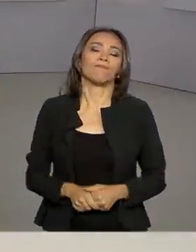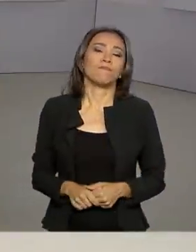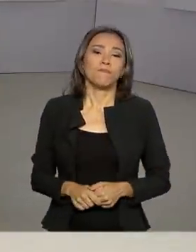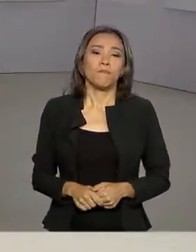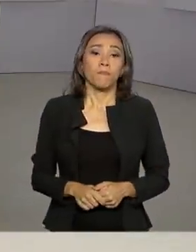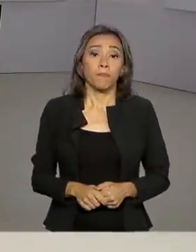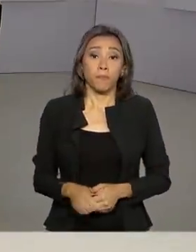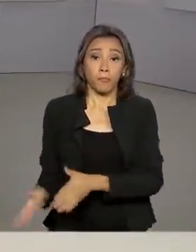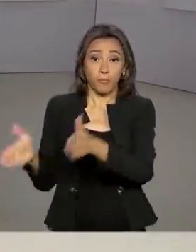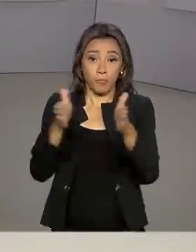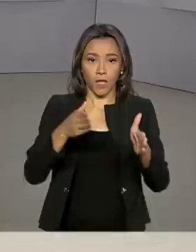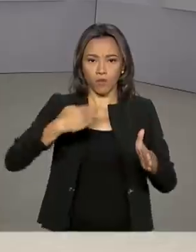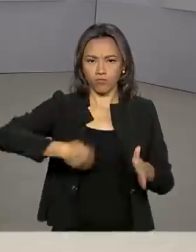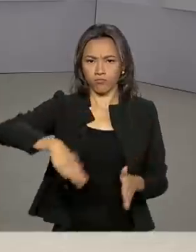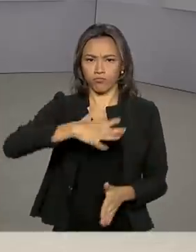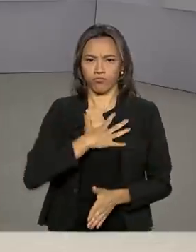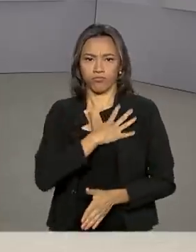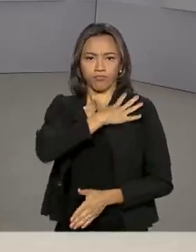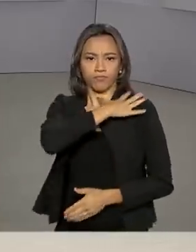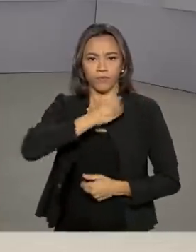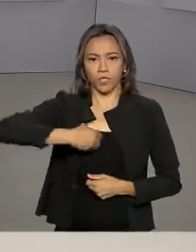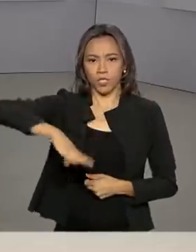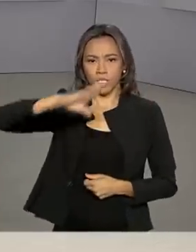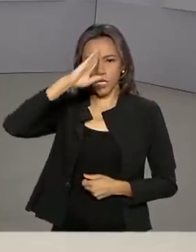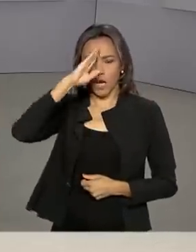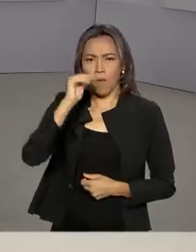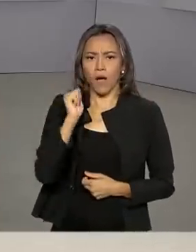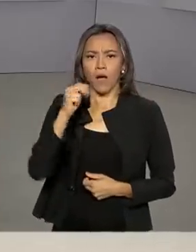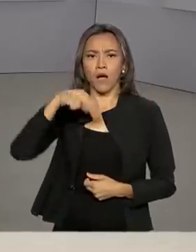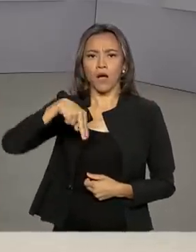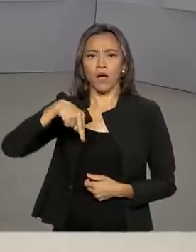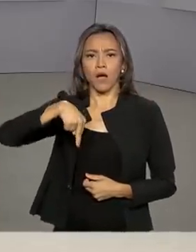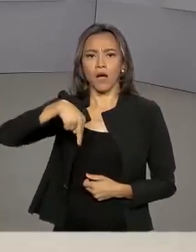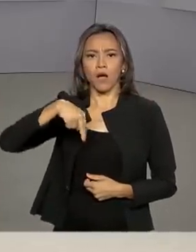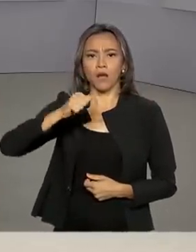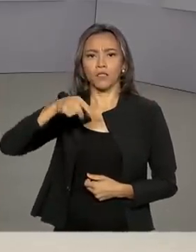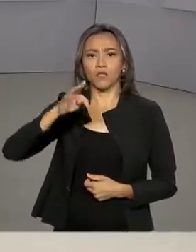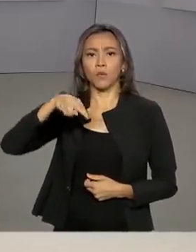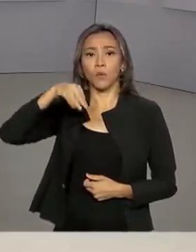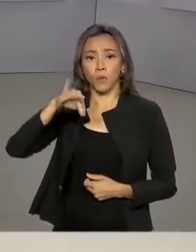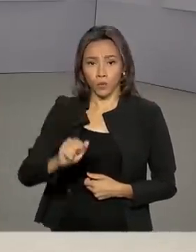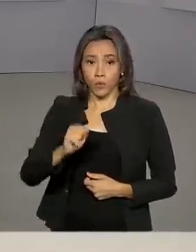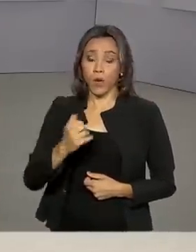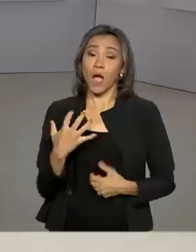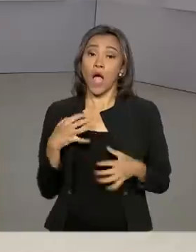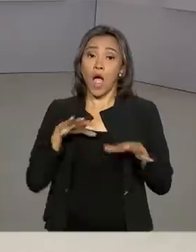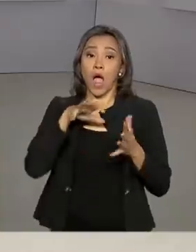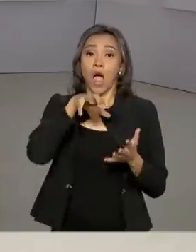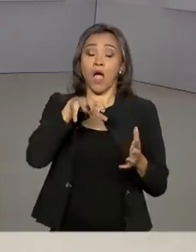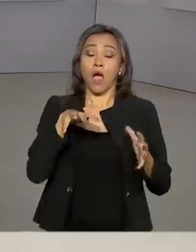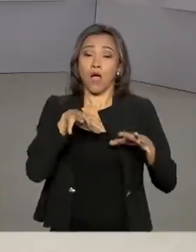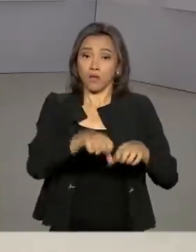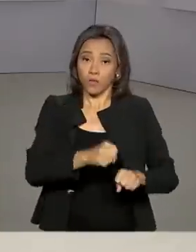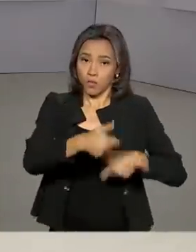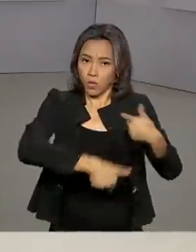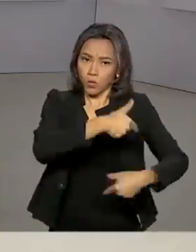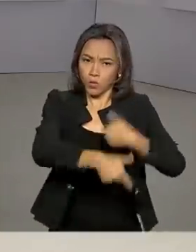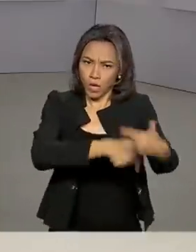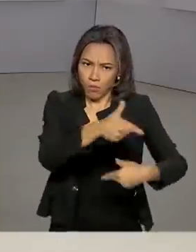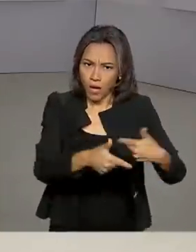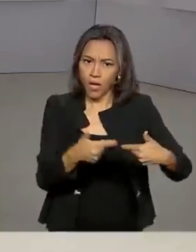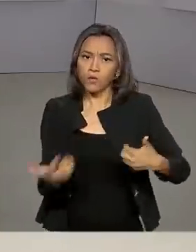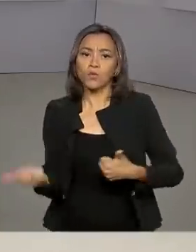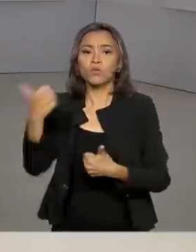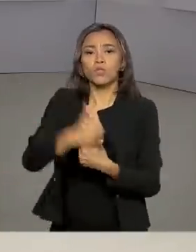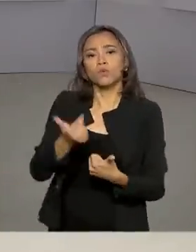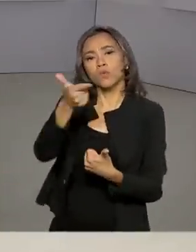O general Antônio Manuel de Barros assumiu o comando da Operação Acolhida no lugar do general Eduardo Pazuello,